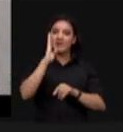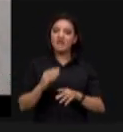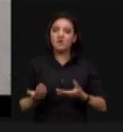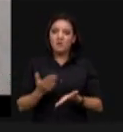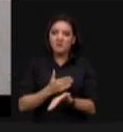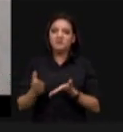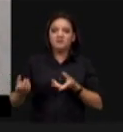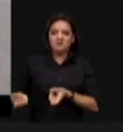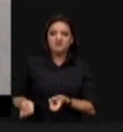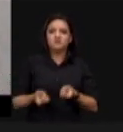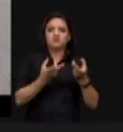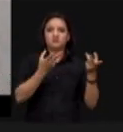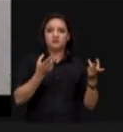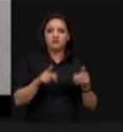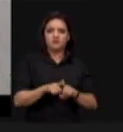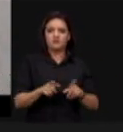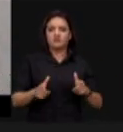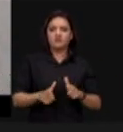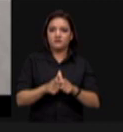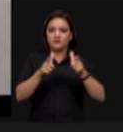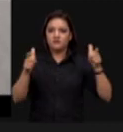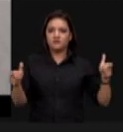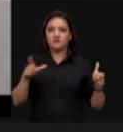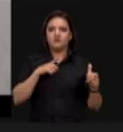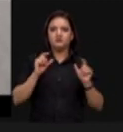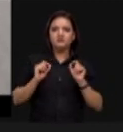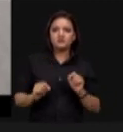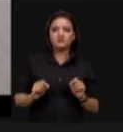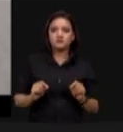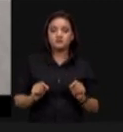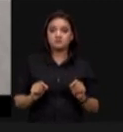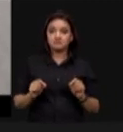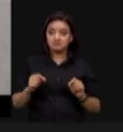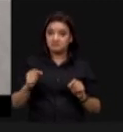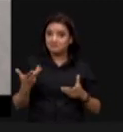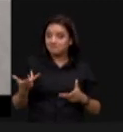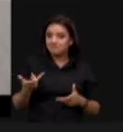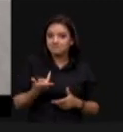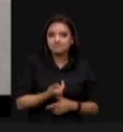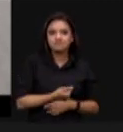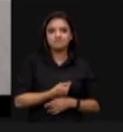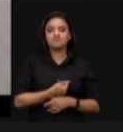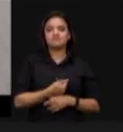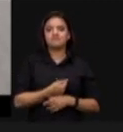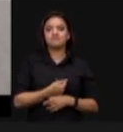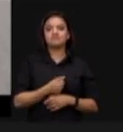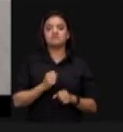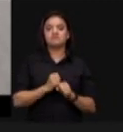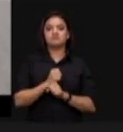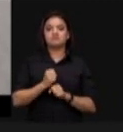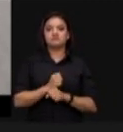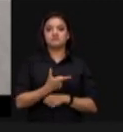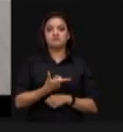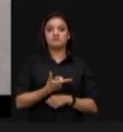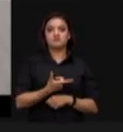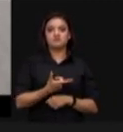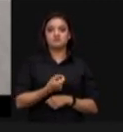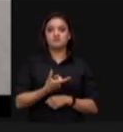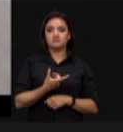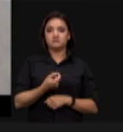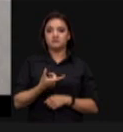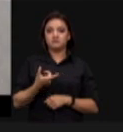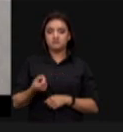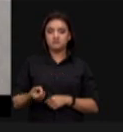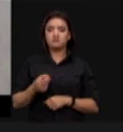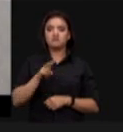colocamos nossa produção agrícola. E o crescimento da demanda dos países emergentes foi tão extraordinário que em 2000, 59